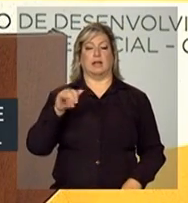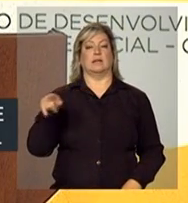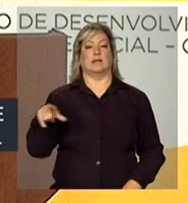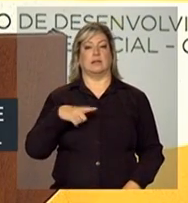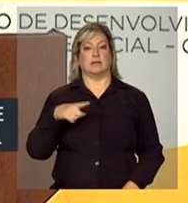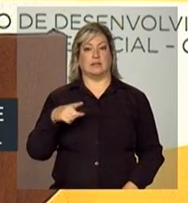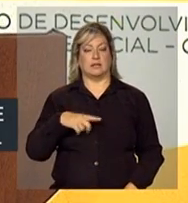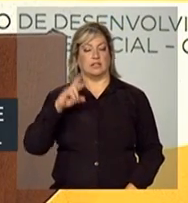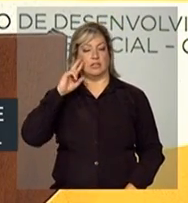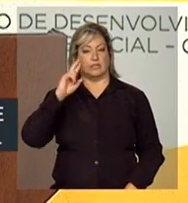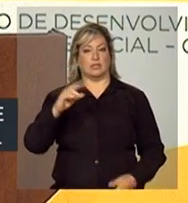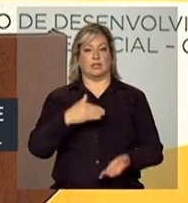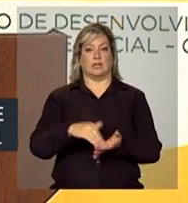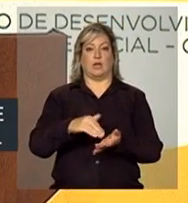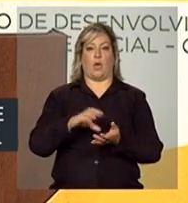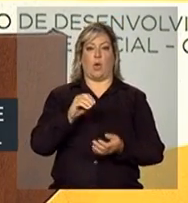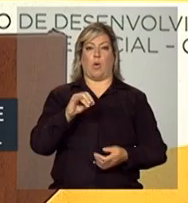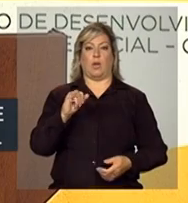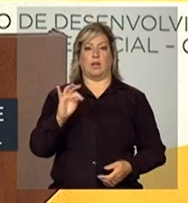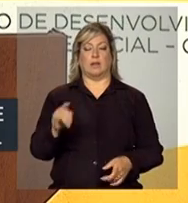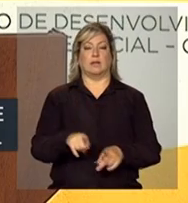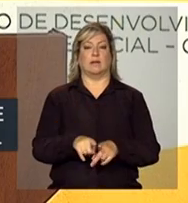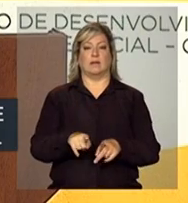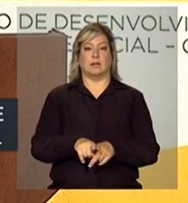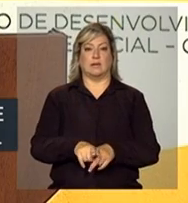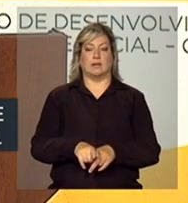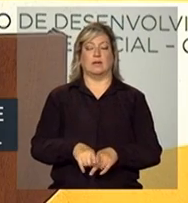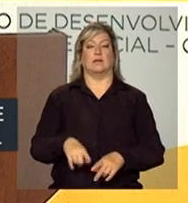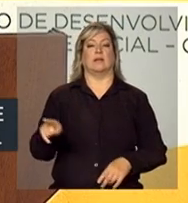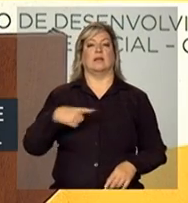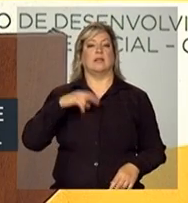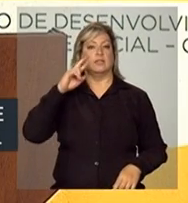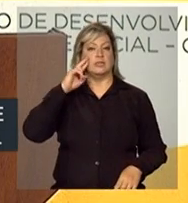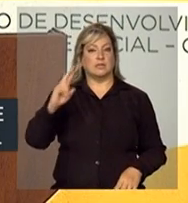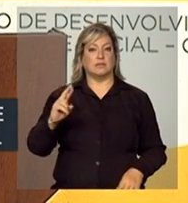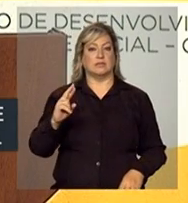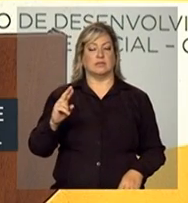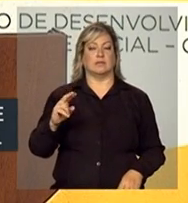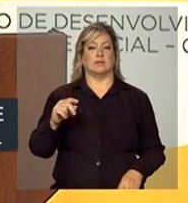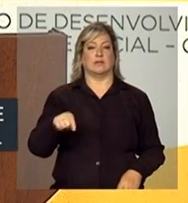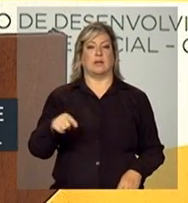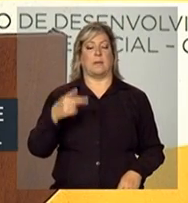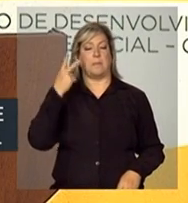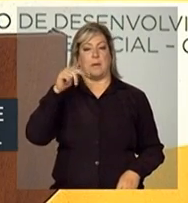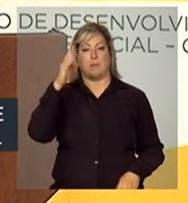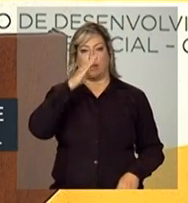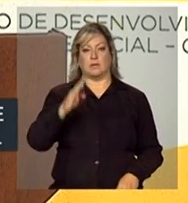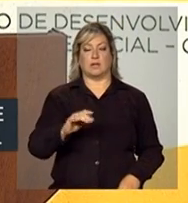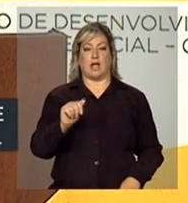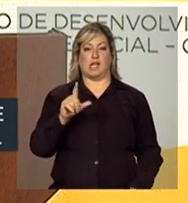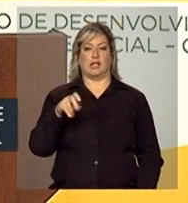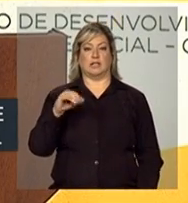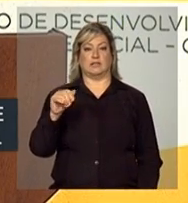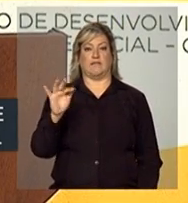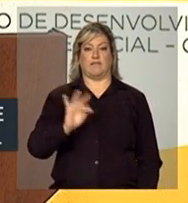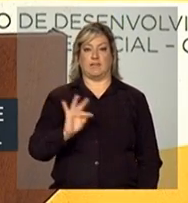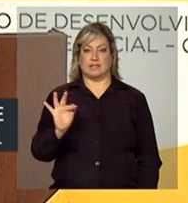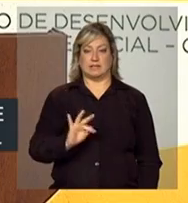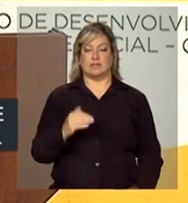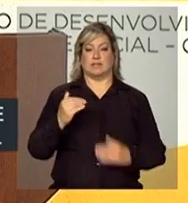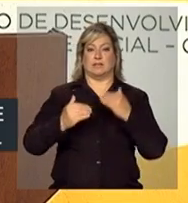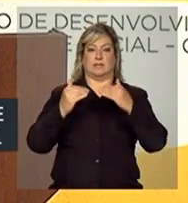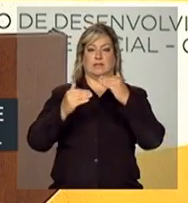da OIT no Brasil, o Gerard LaRosse, diretor para o Brasil da Agência Francesa de Desenvolvimento,